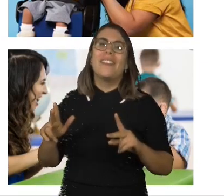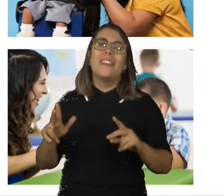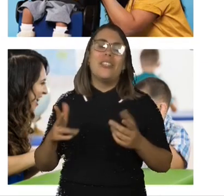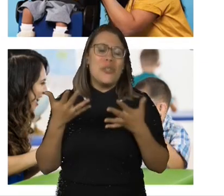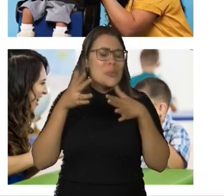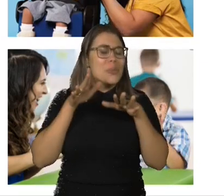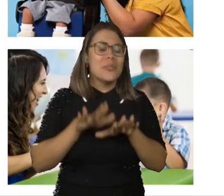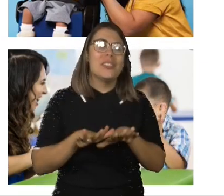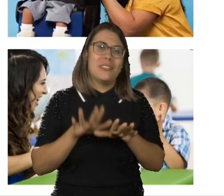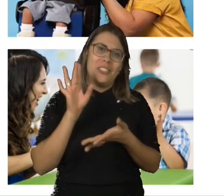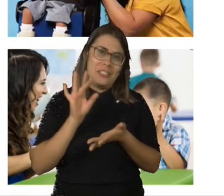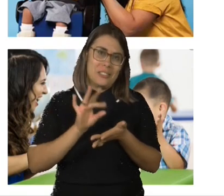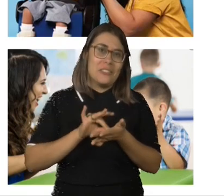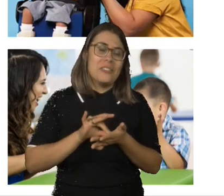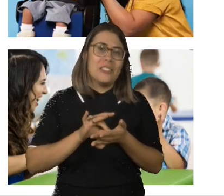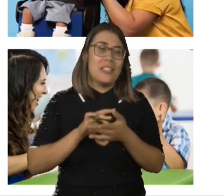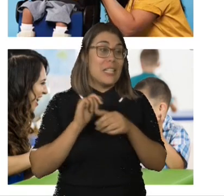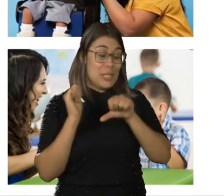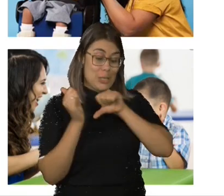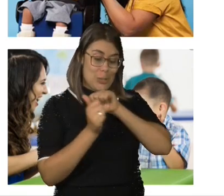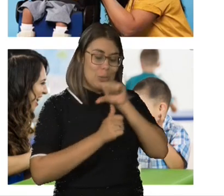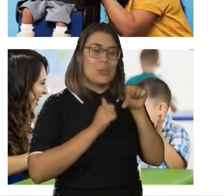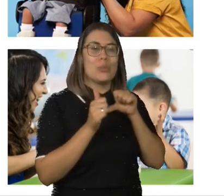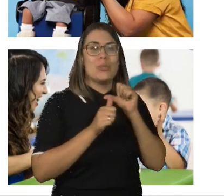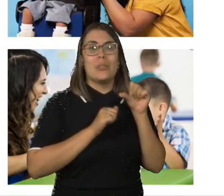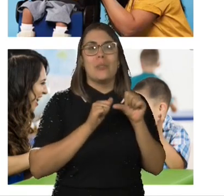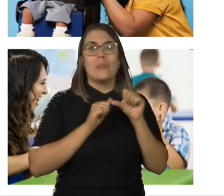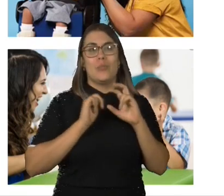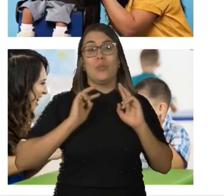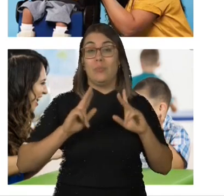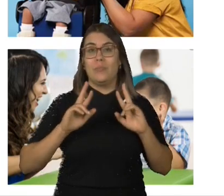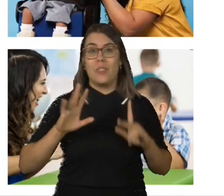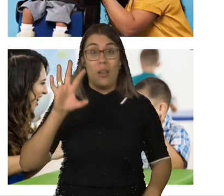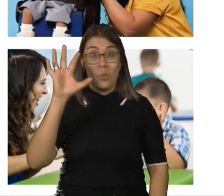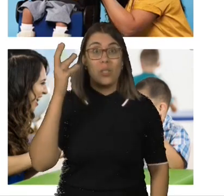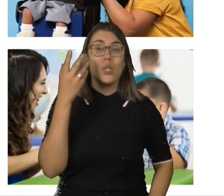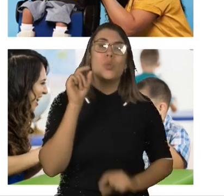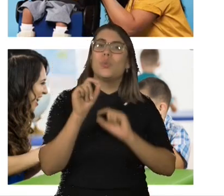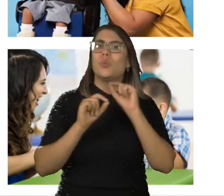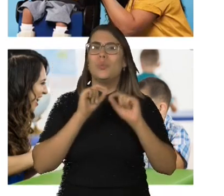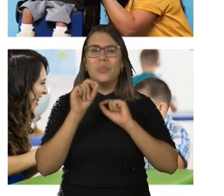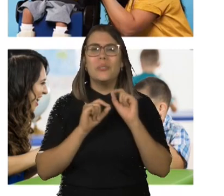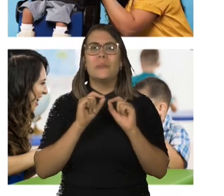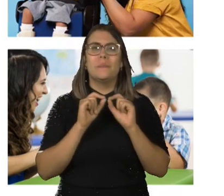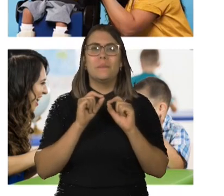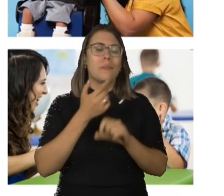inclusivo, onde essas trocas vão acontecer, essas trocas de modelos vão acontecer